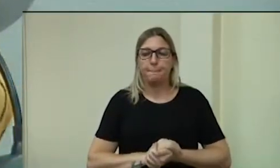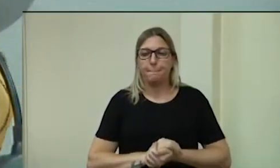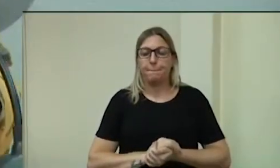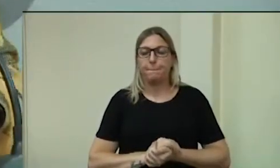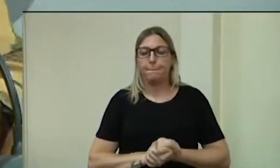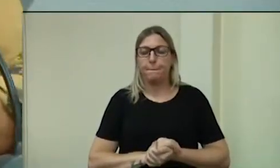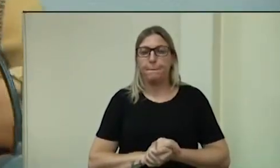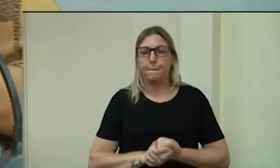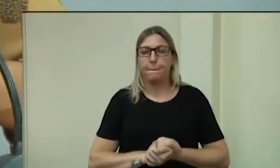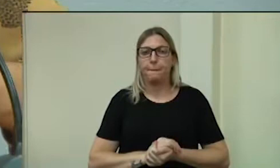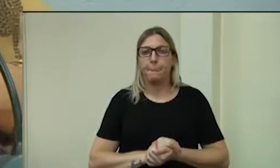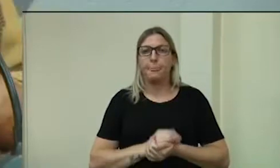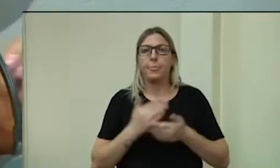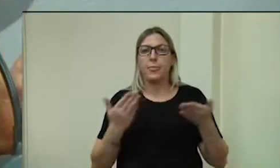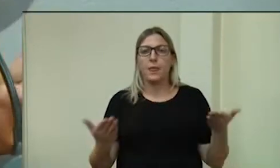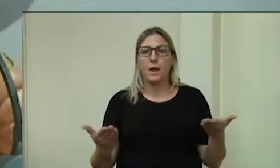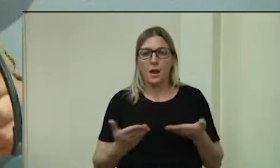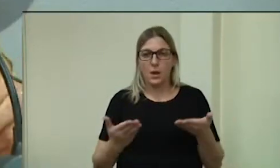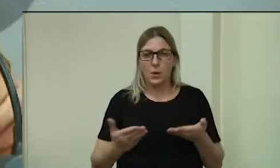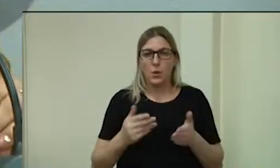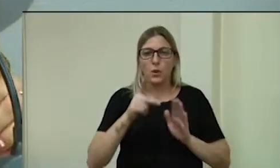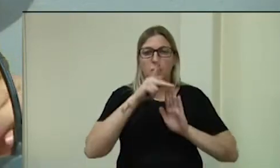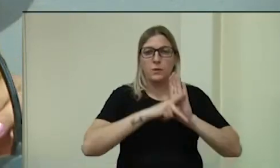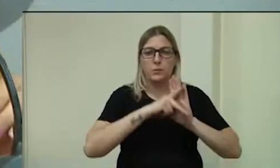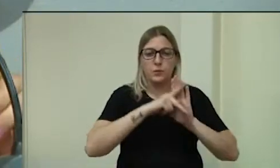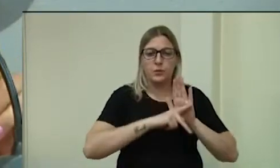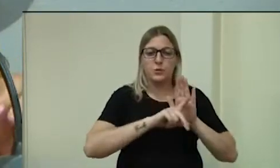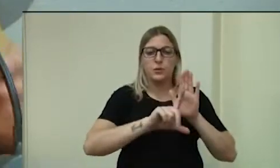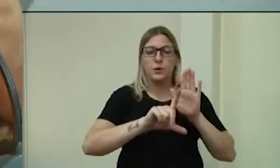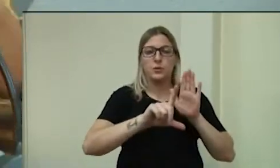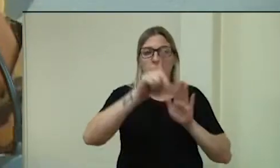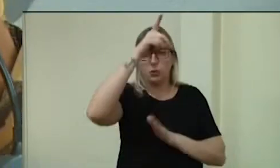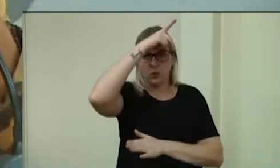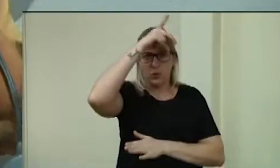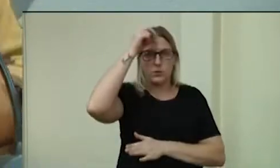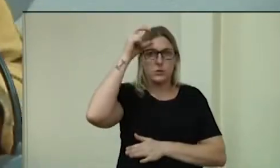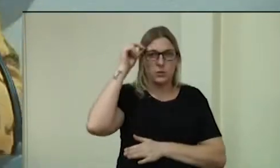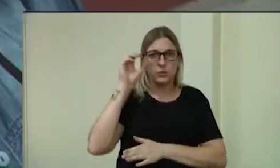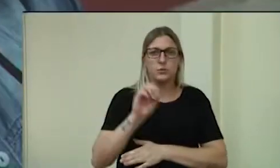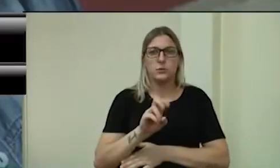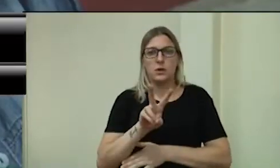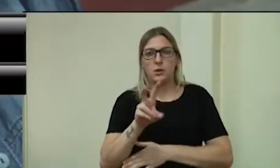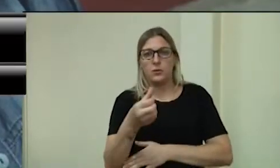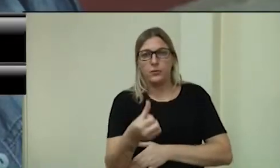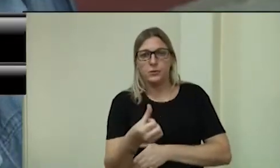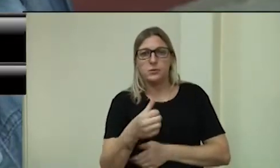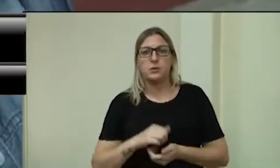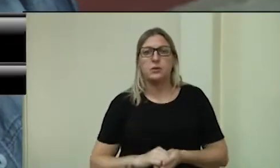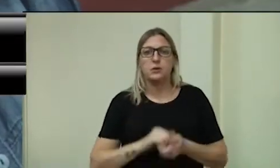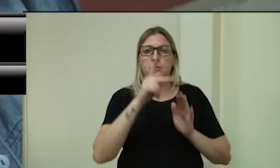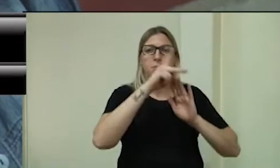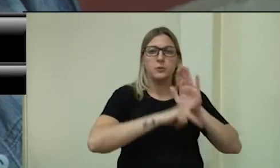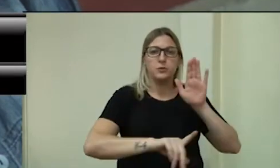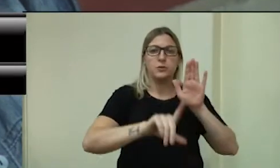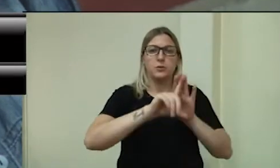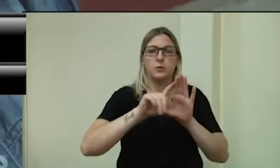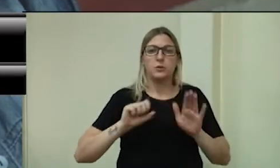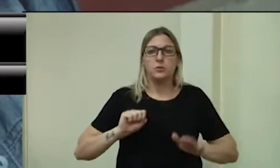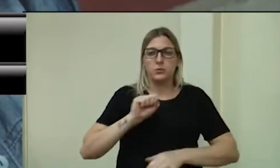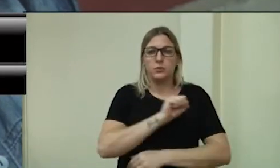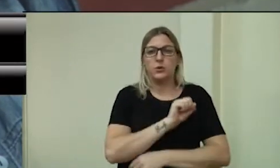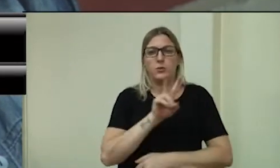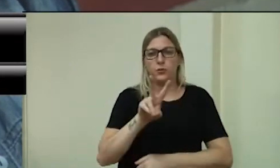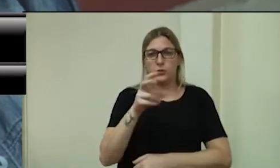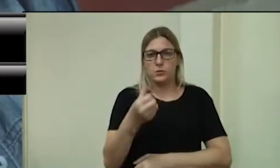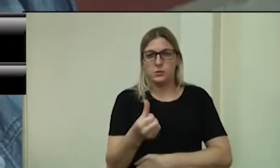Na sequência, vereador, o projeto executivo 026, por favor. Projeto de lei executivo número 26